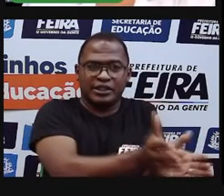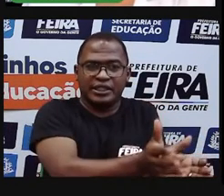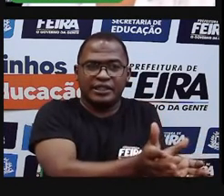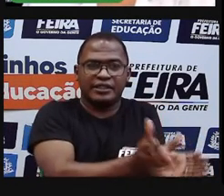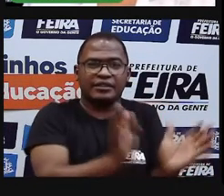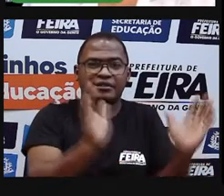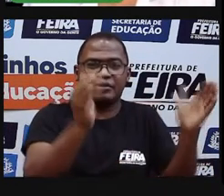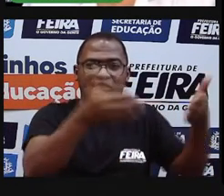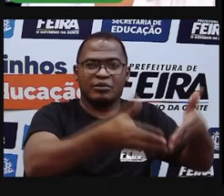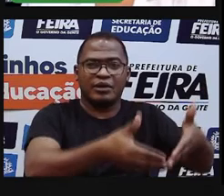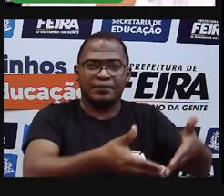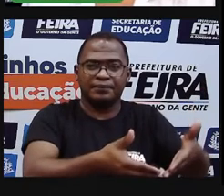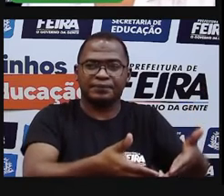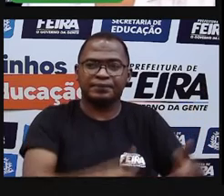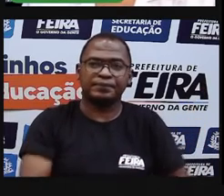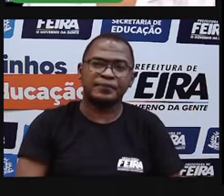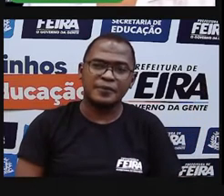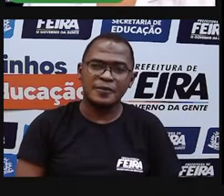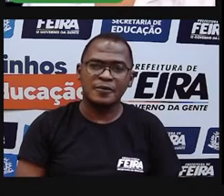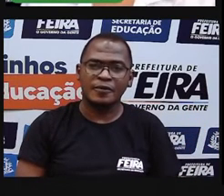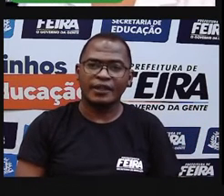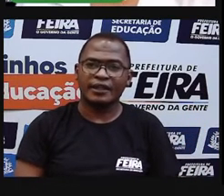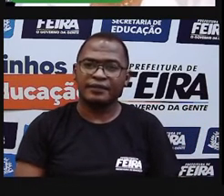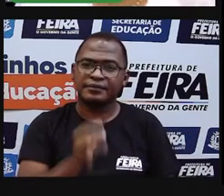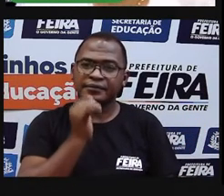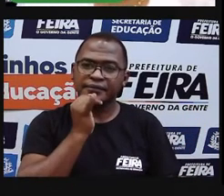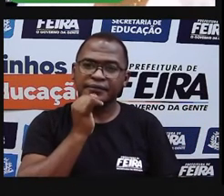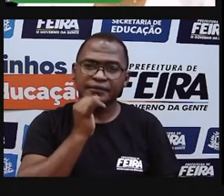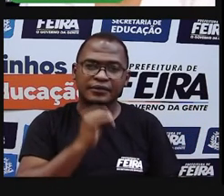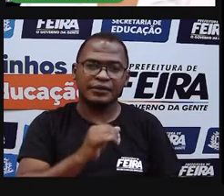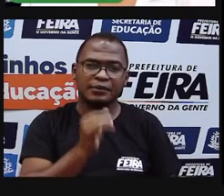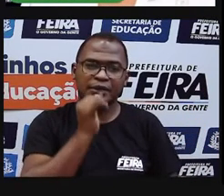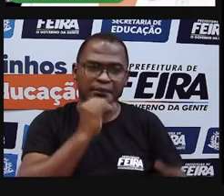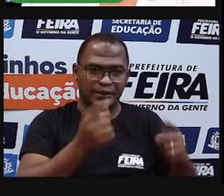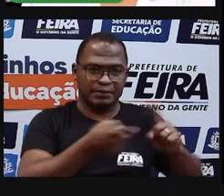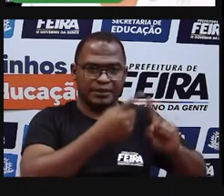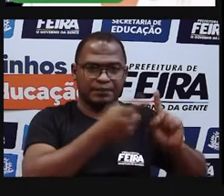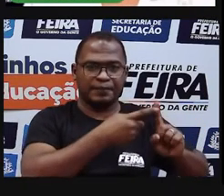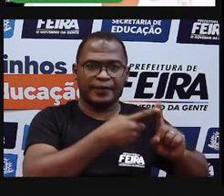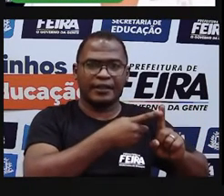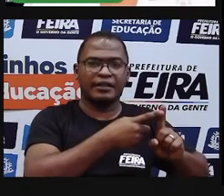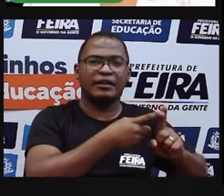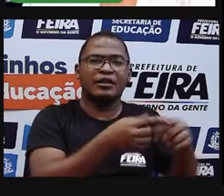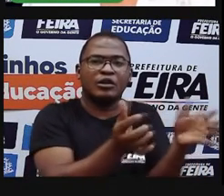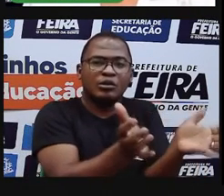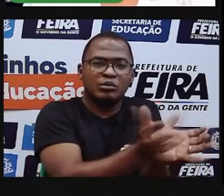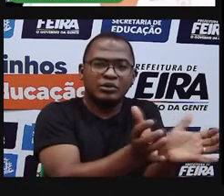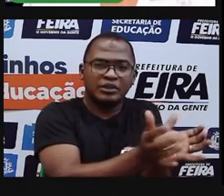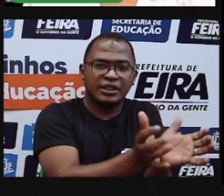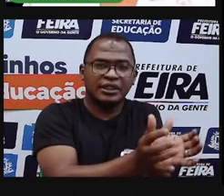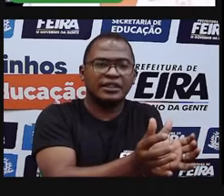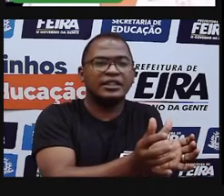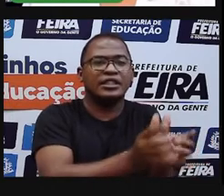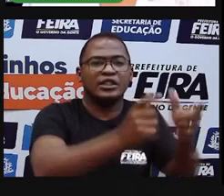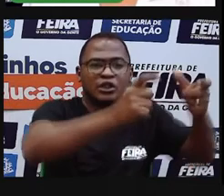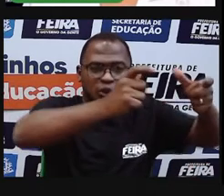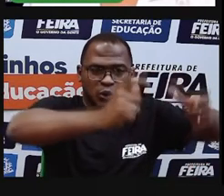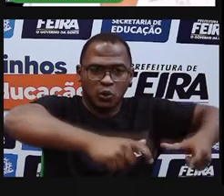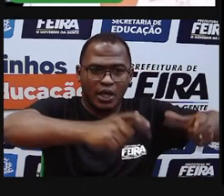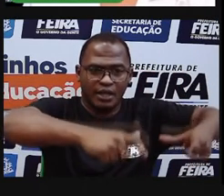eu tenho aí para vocês, para mostrar para vocês, as comunidades territoriais. Vamos ver o que é isso? As comunidades